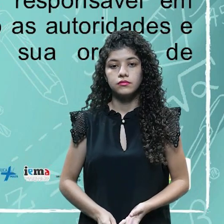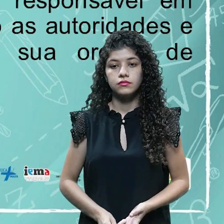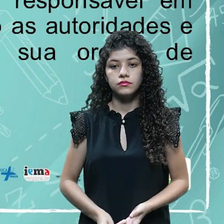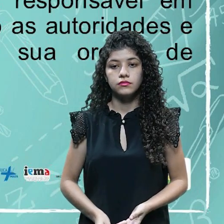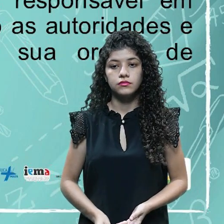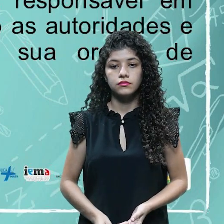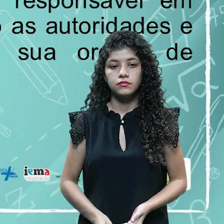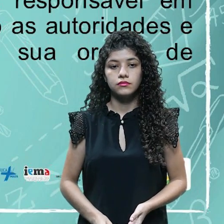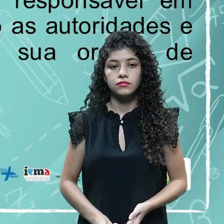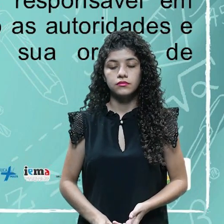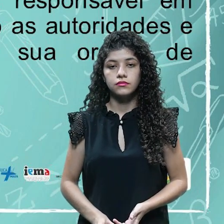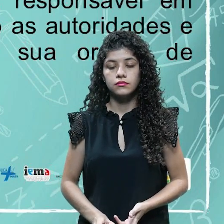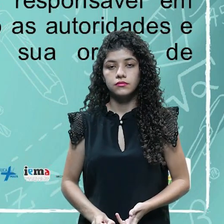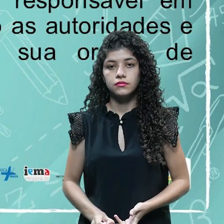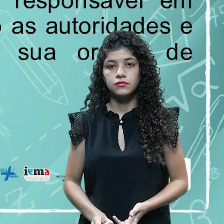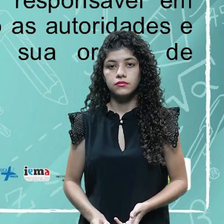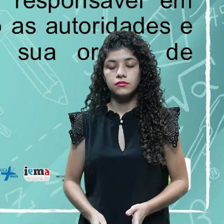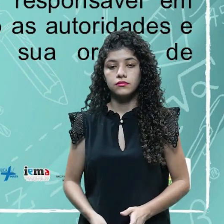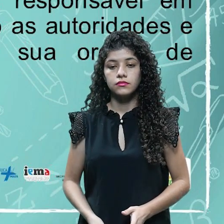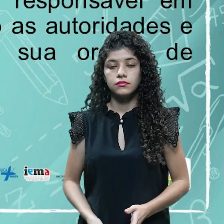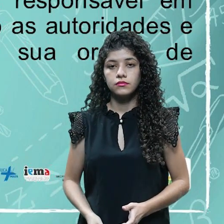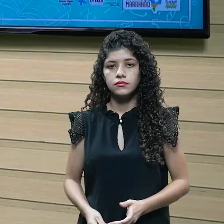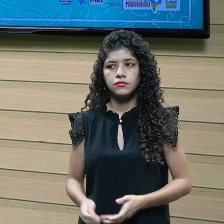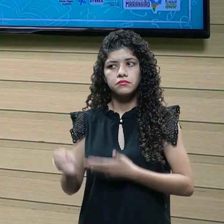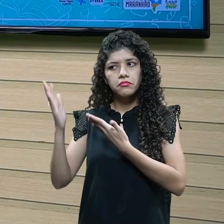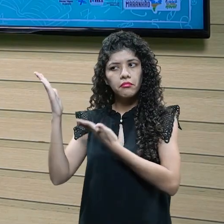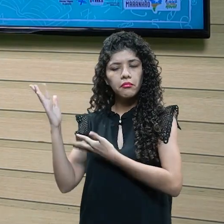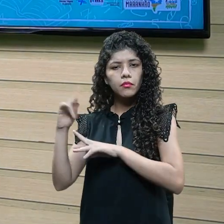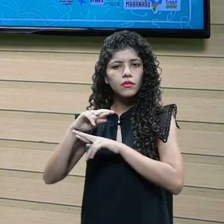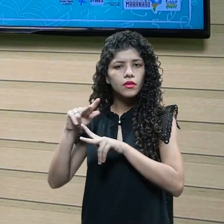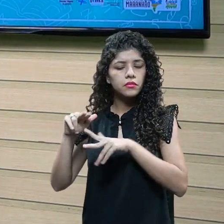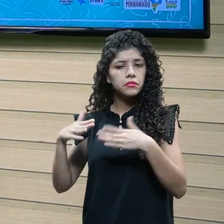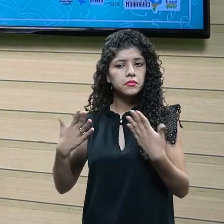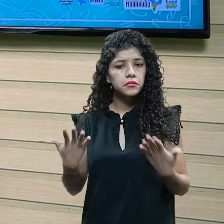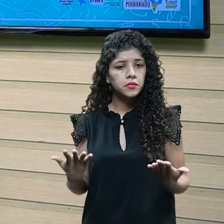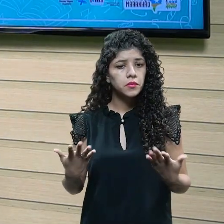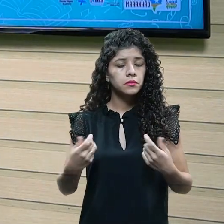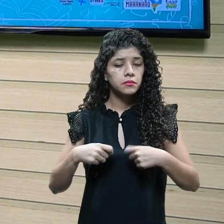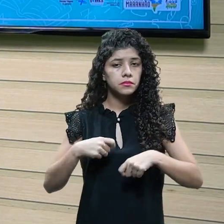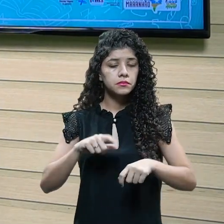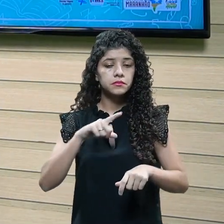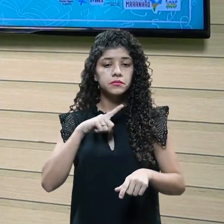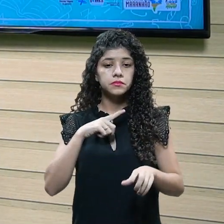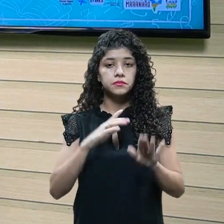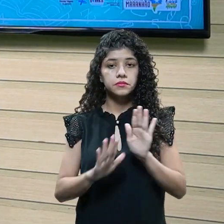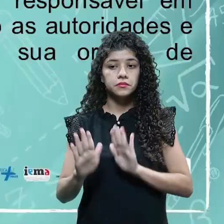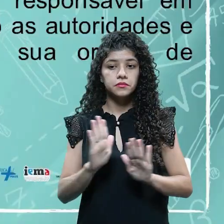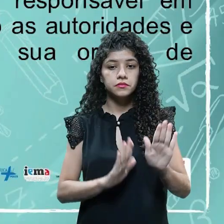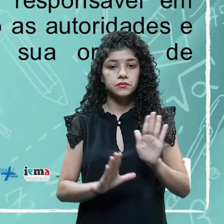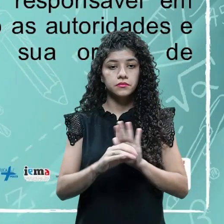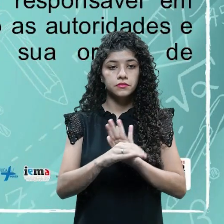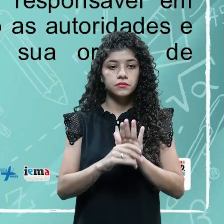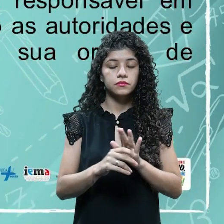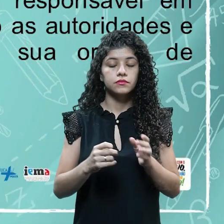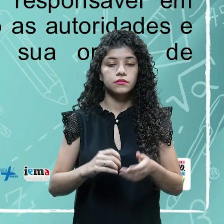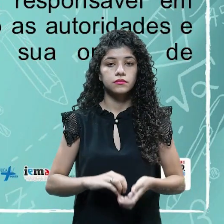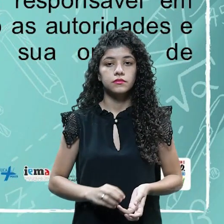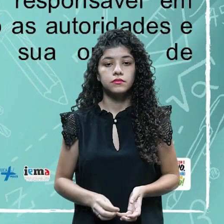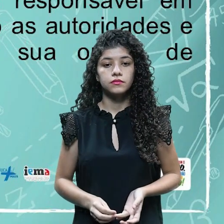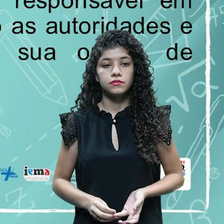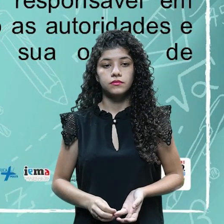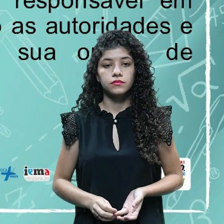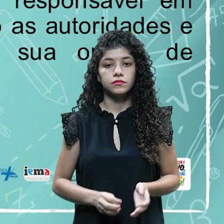cerimonialista, apresentador de eventos e mestre de cerimônias. A gente tem que ter um certo cuidado nesses conceitos, né? O